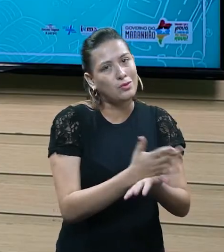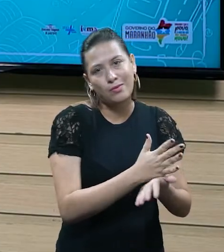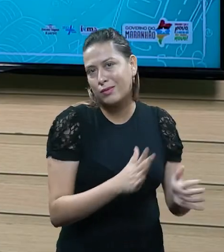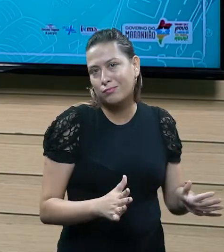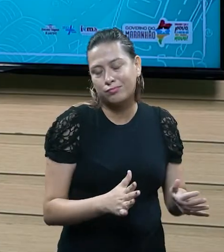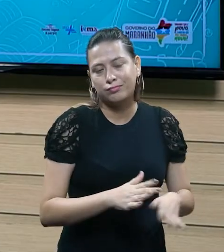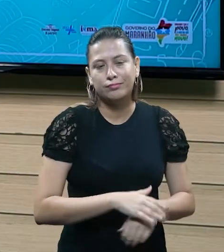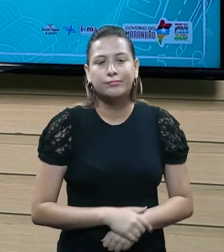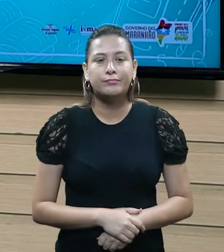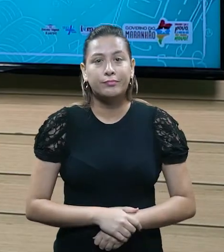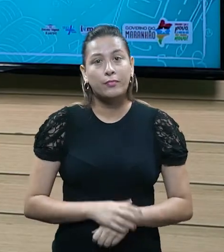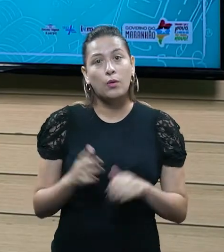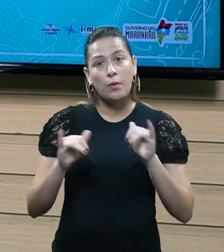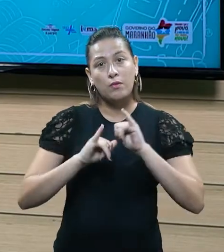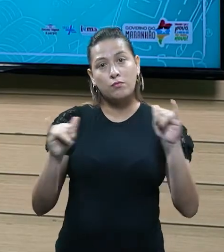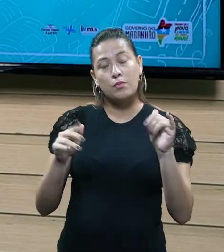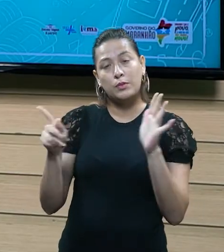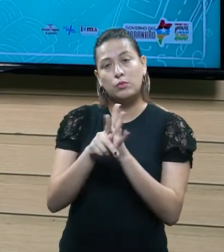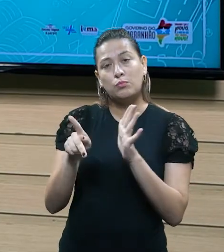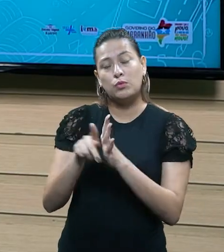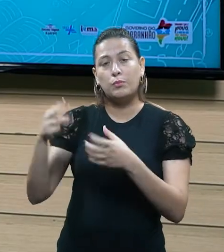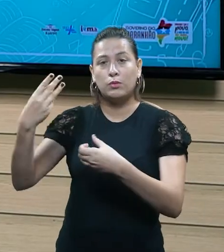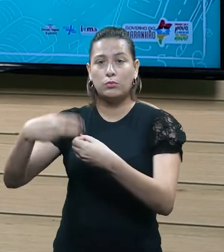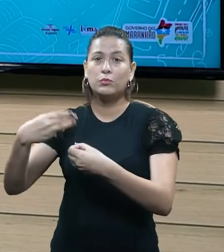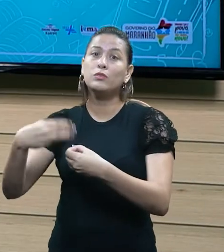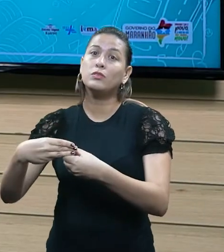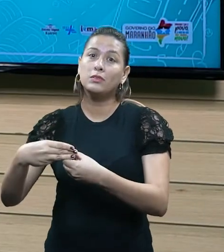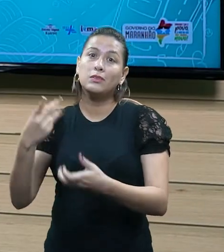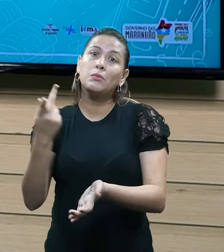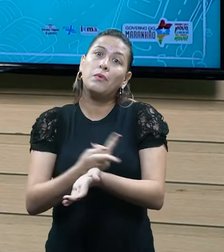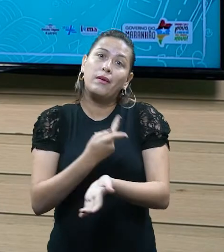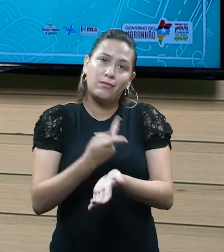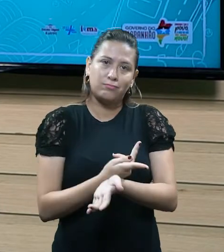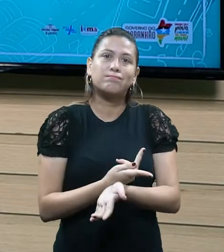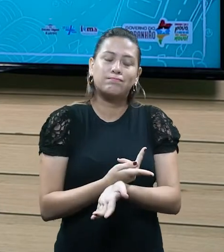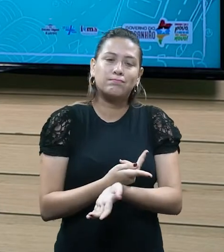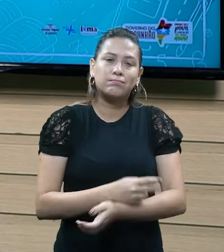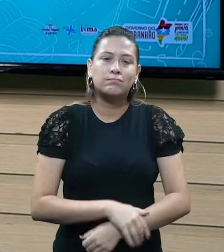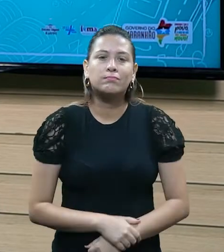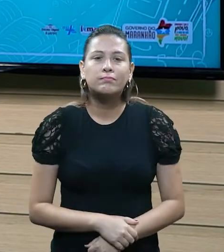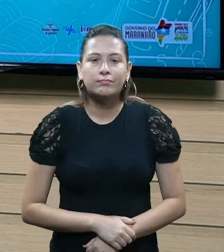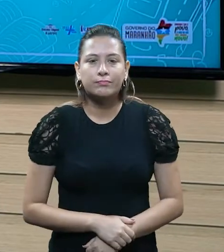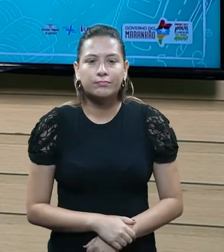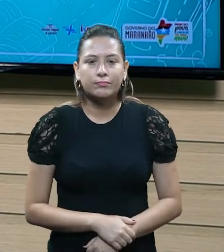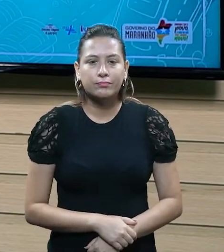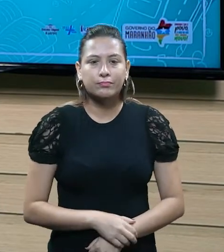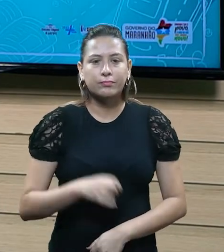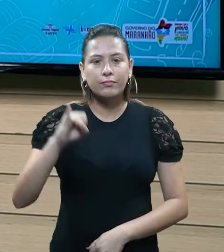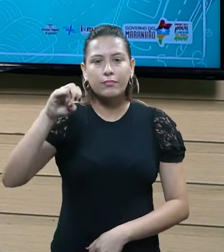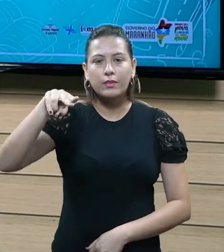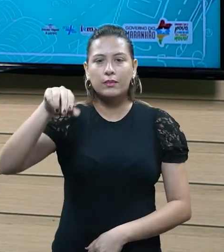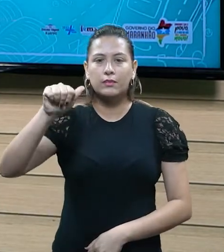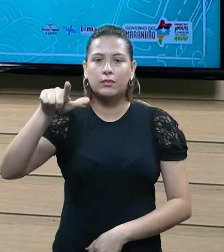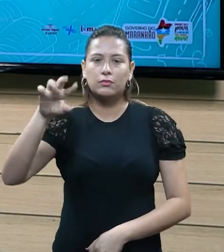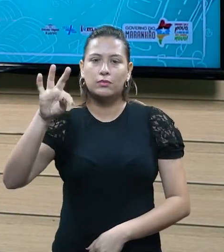a informação que o município trouxe para a gente, aquela informação é justamente equivocada, tá bom? A